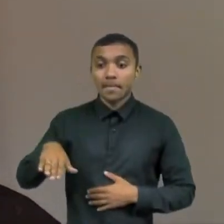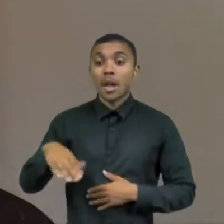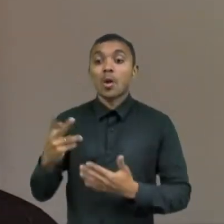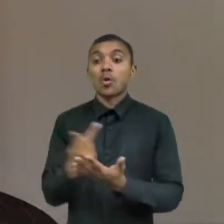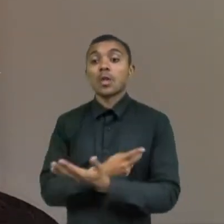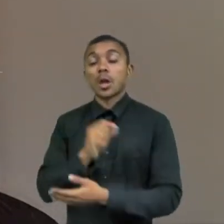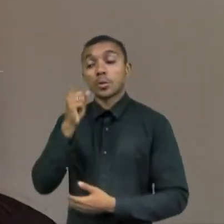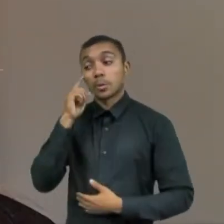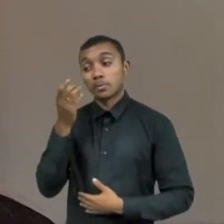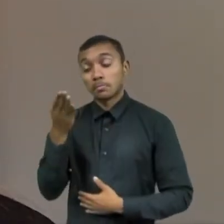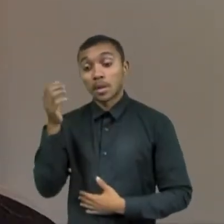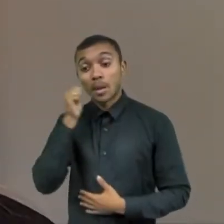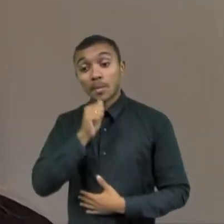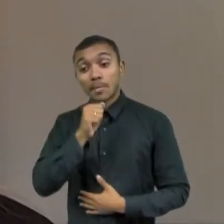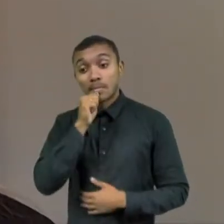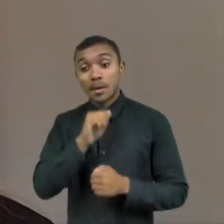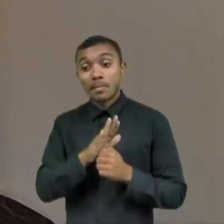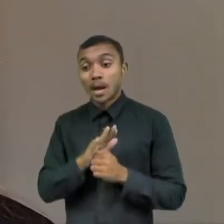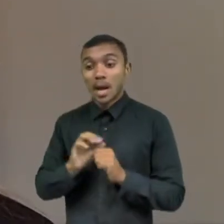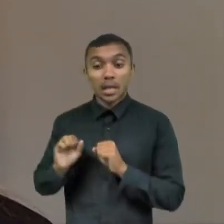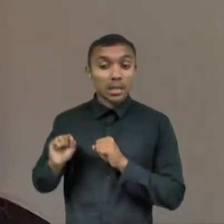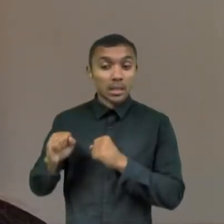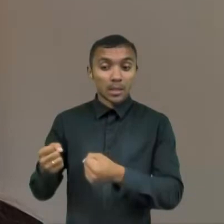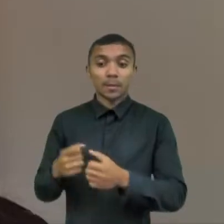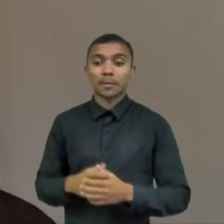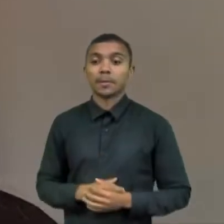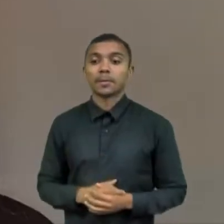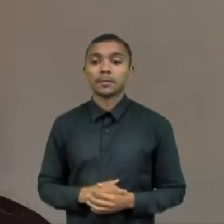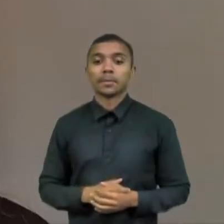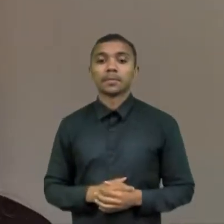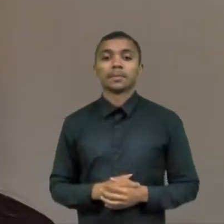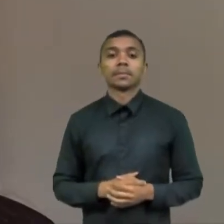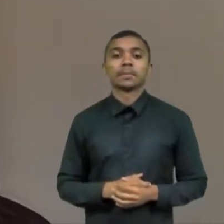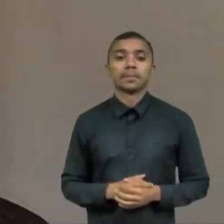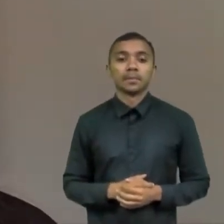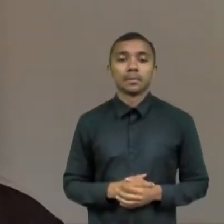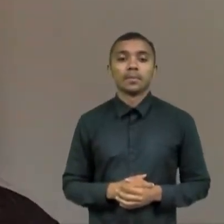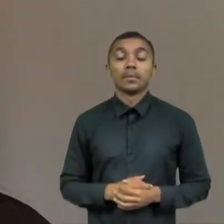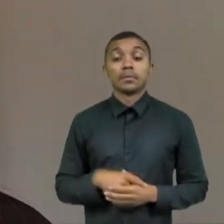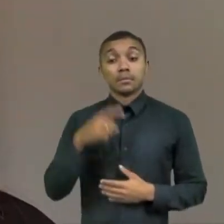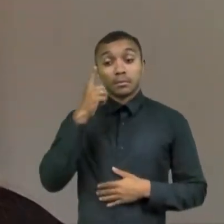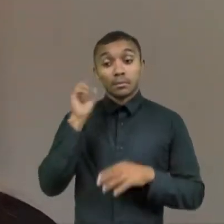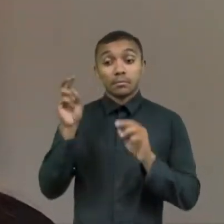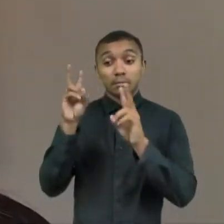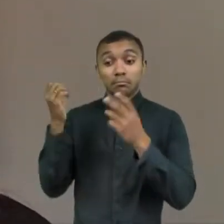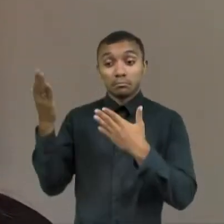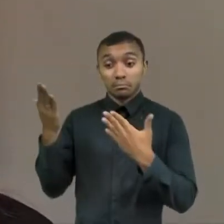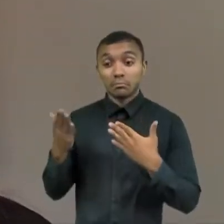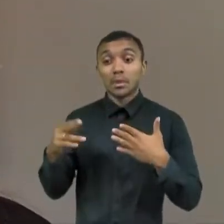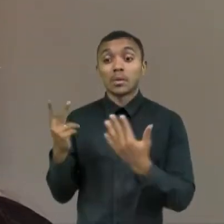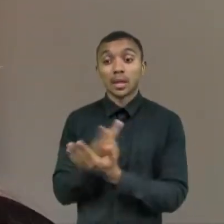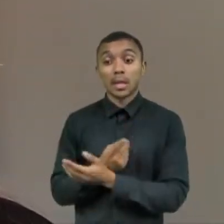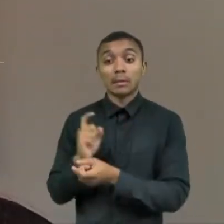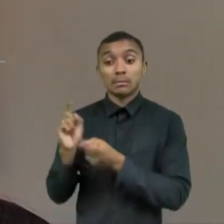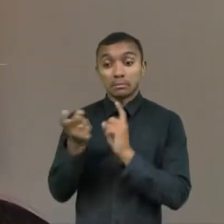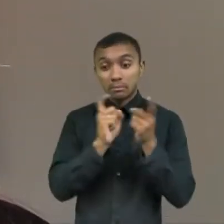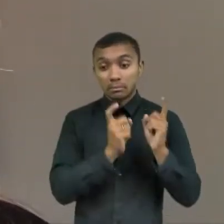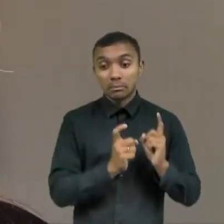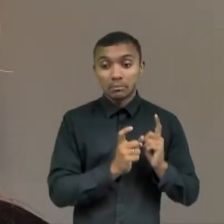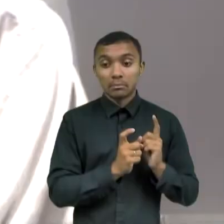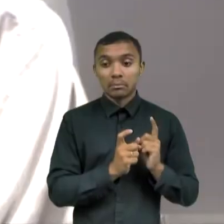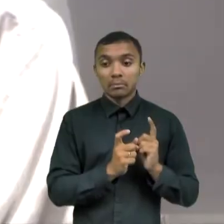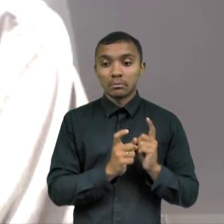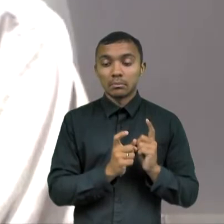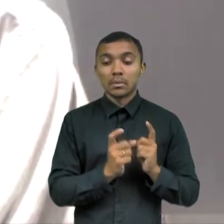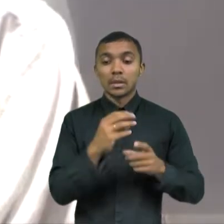mãe seja a mais protagonista nessa sua carreira. Ou seja, esse é um assunto que também gera um impacto de equidade de gênero no mercado